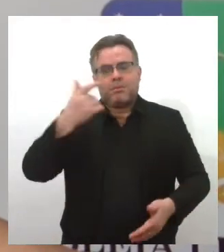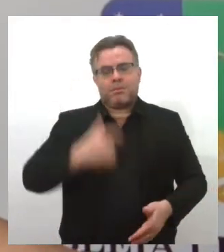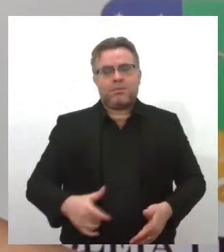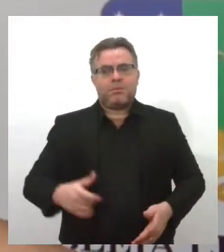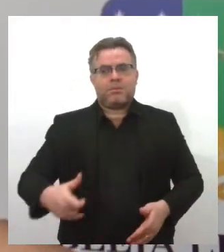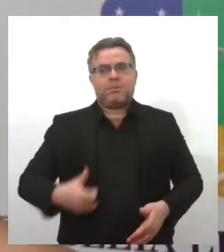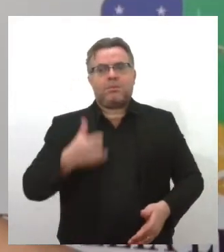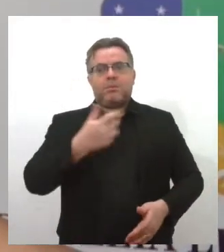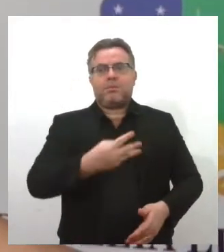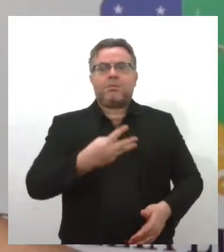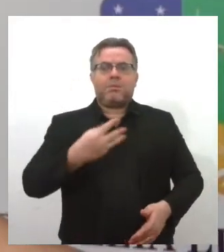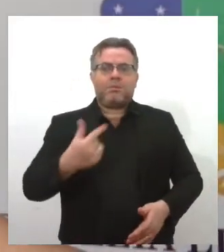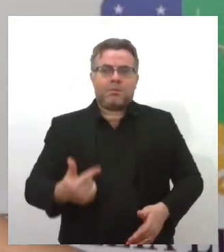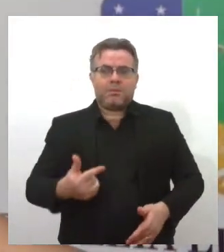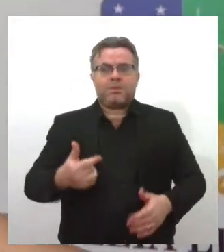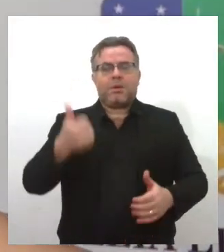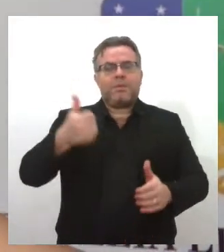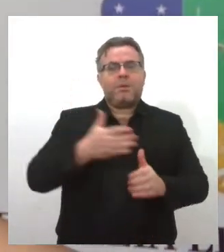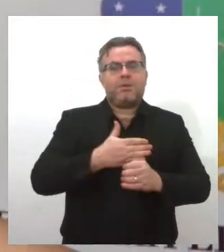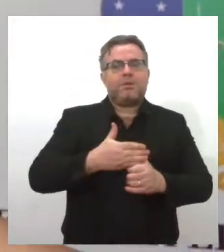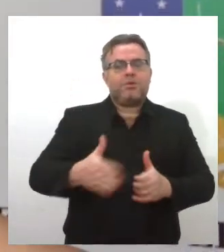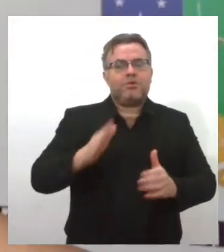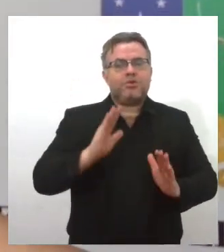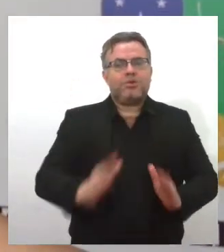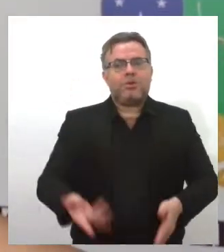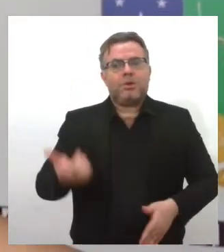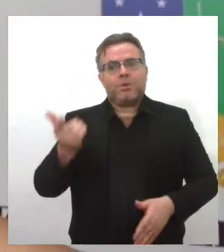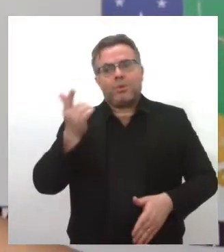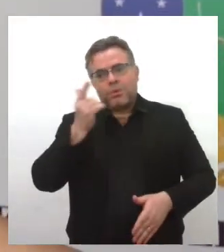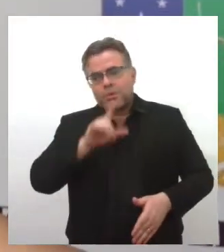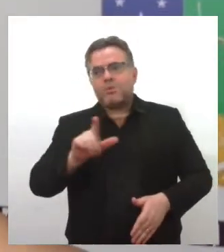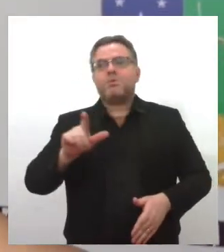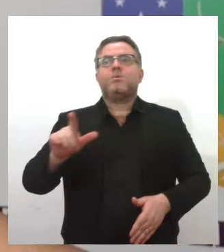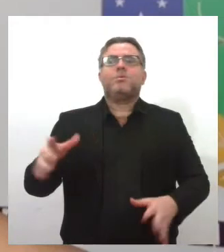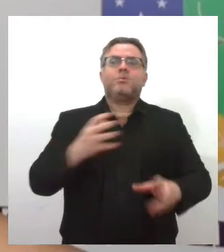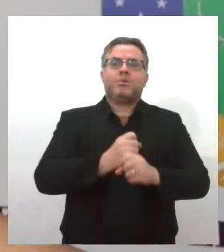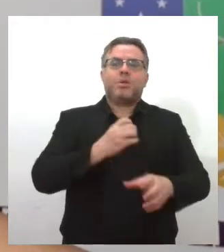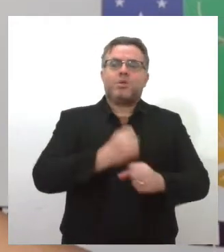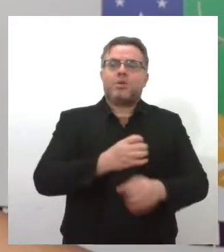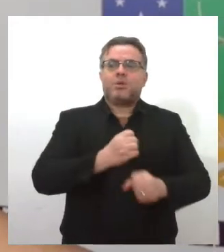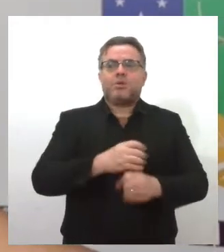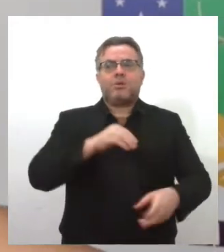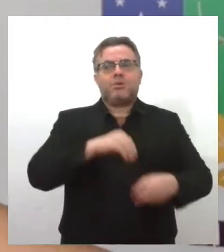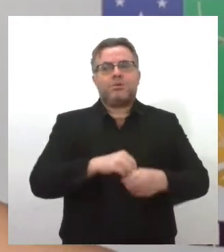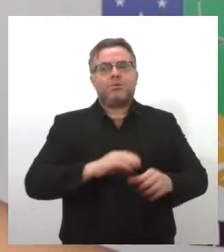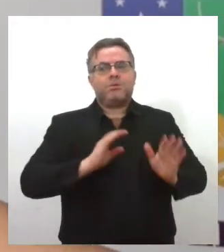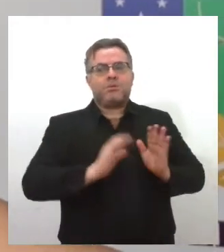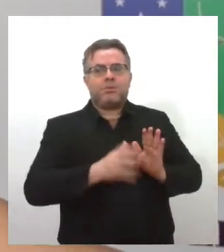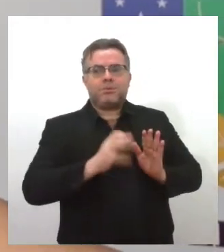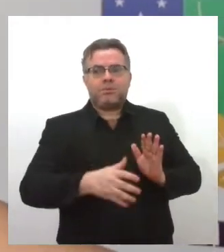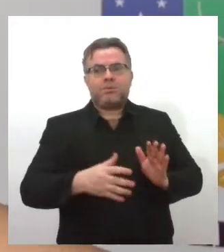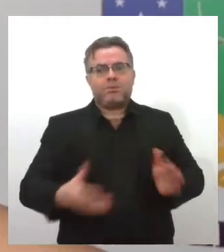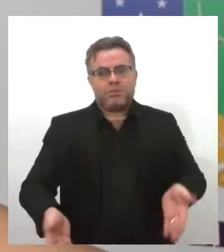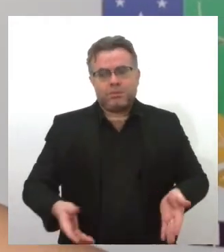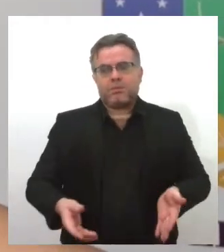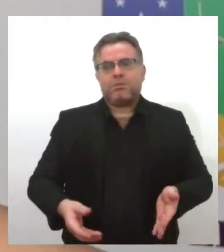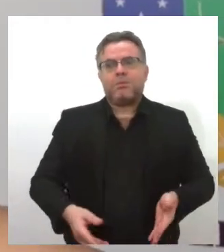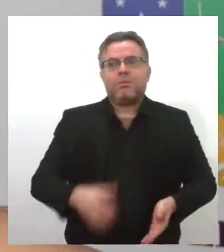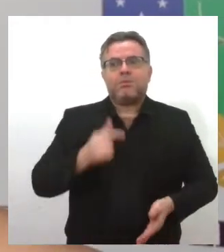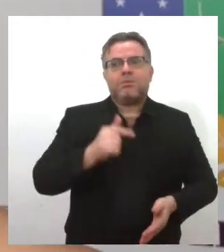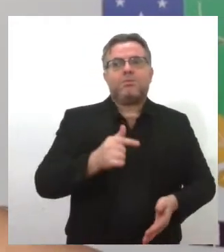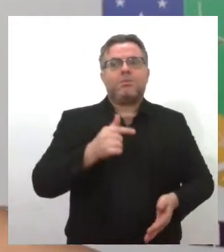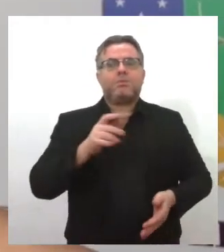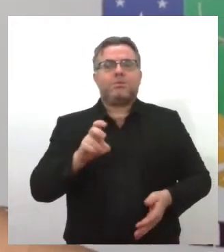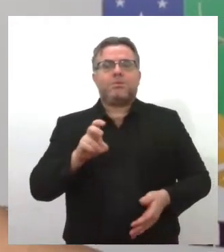32 anos, em primeiro mandato, deputado estadual, alça agora a Tesouraria Nacional de um partido que tem 76